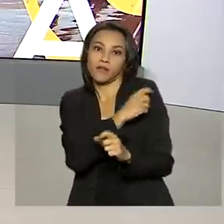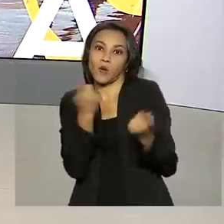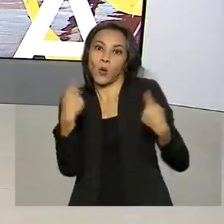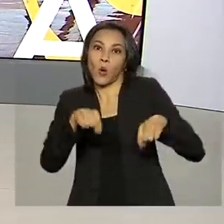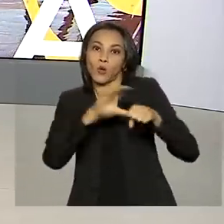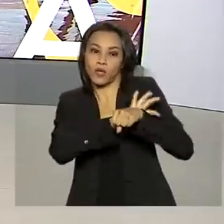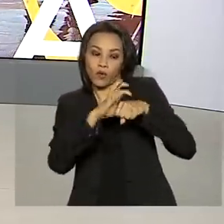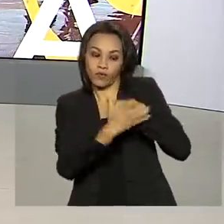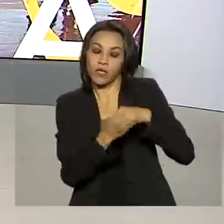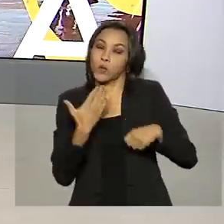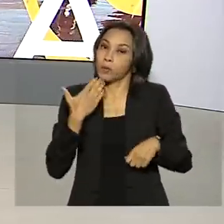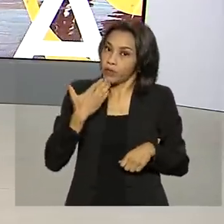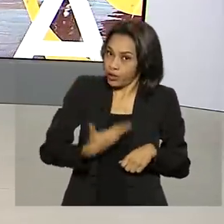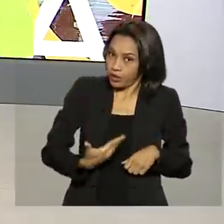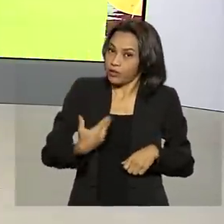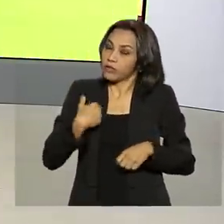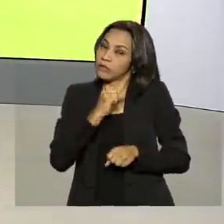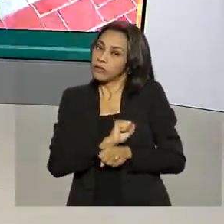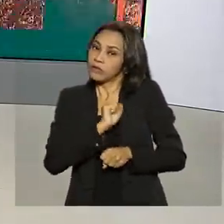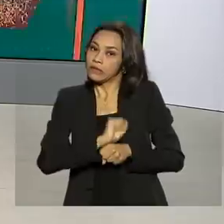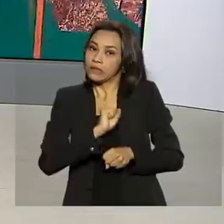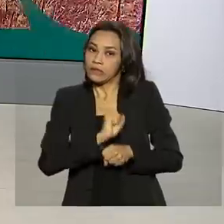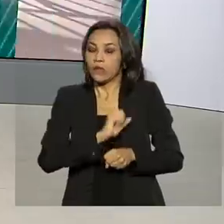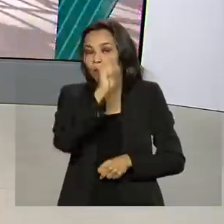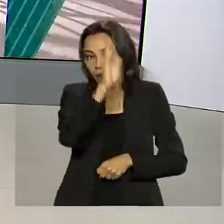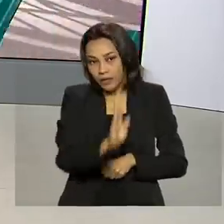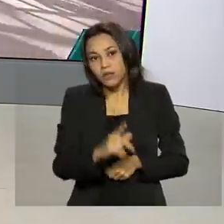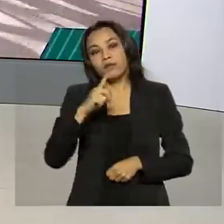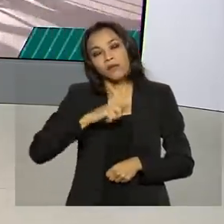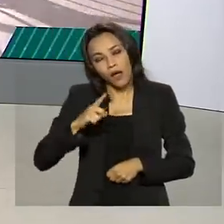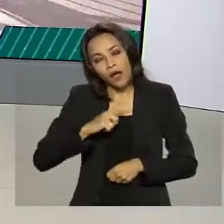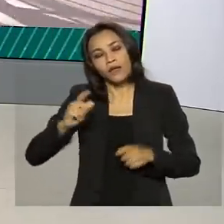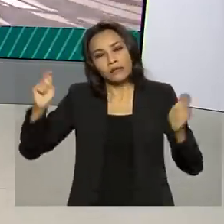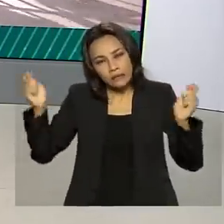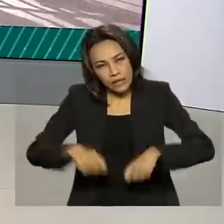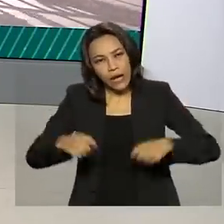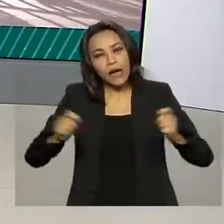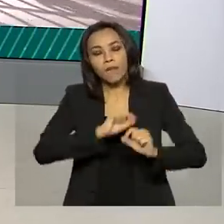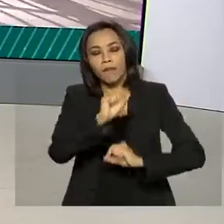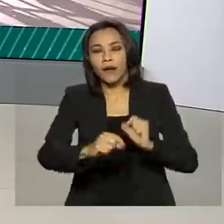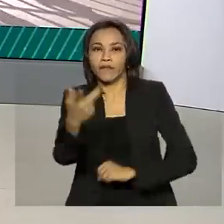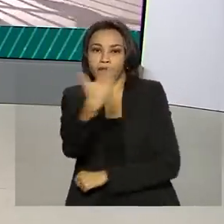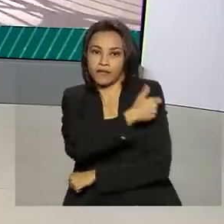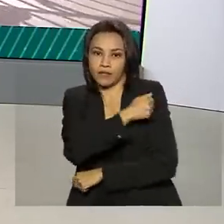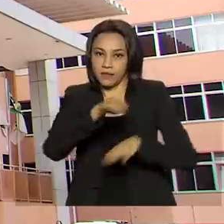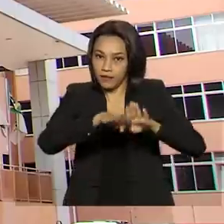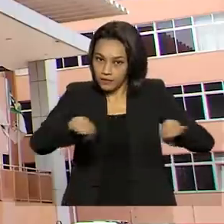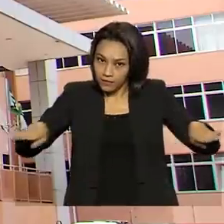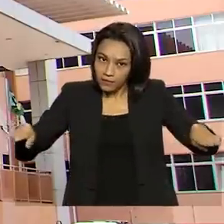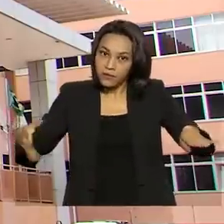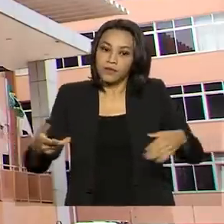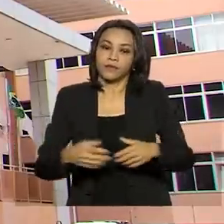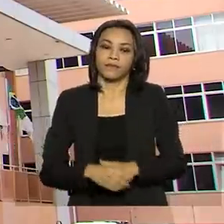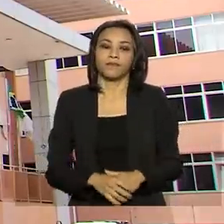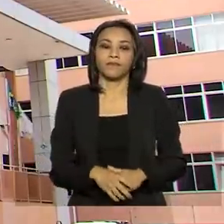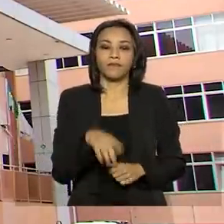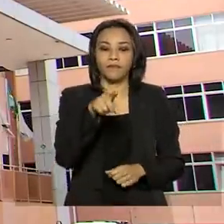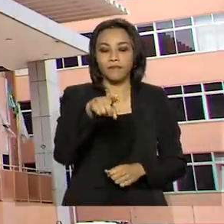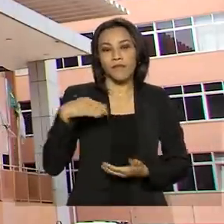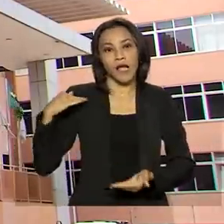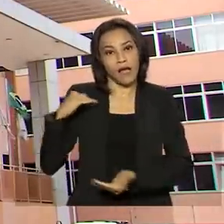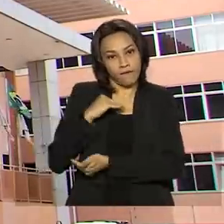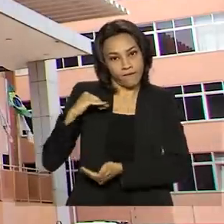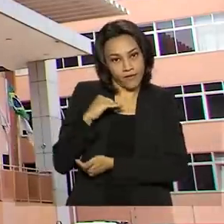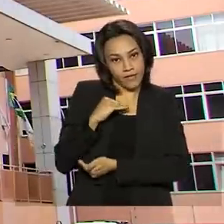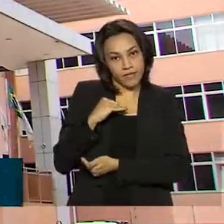Caso o pedido seja aprovado, o Brasil já tem doses suficientes para vacinar esse público. A Anvisa tem